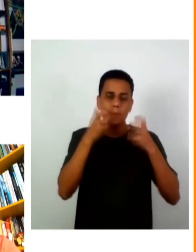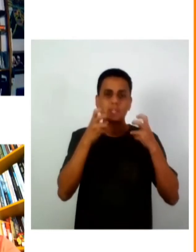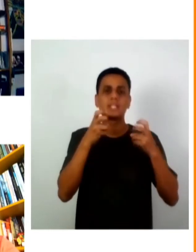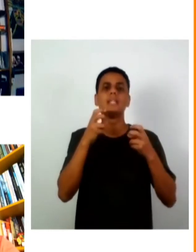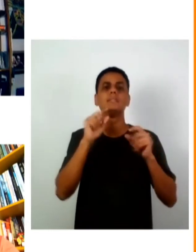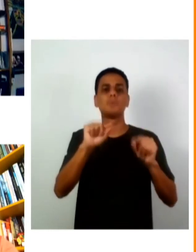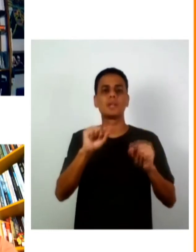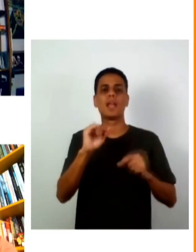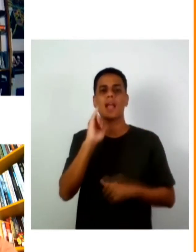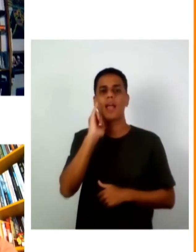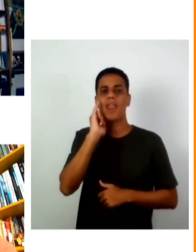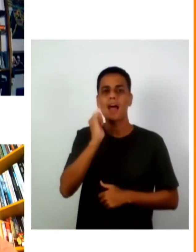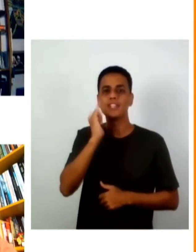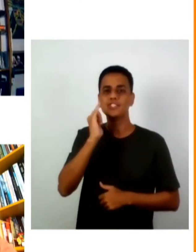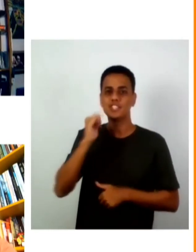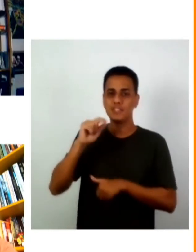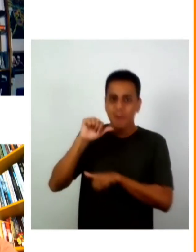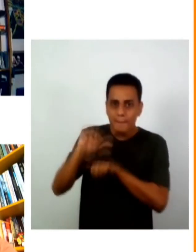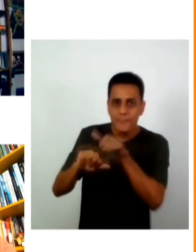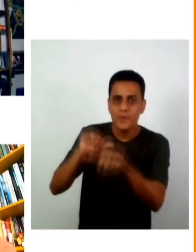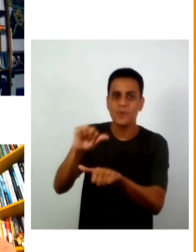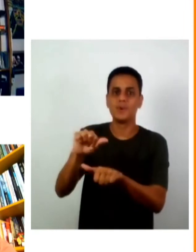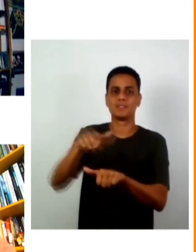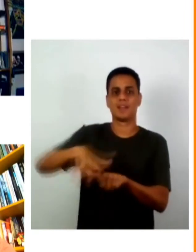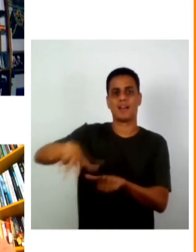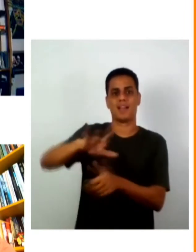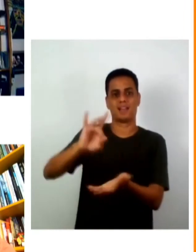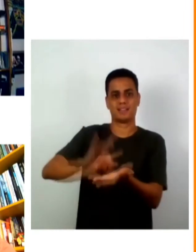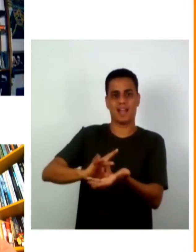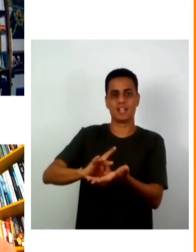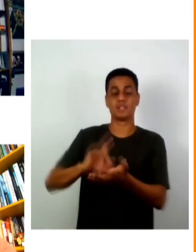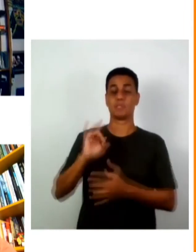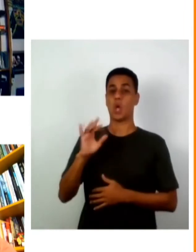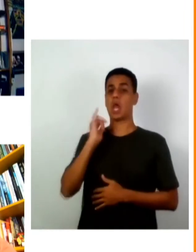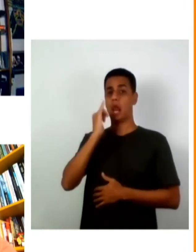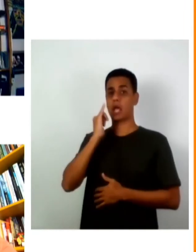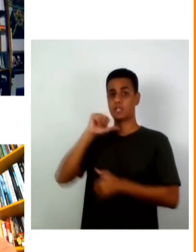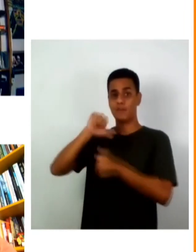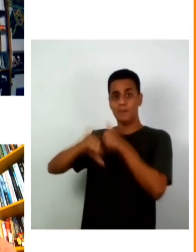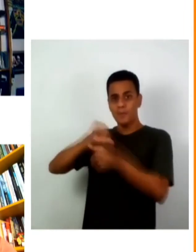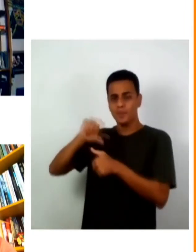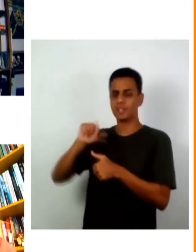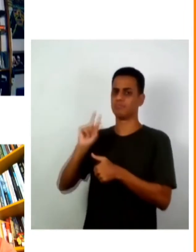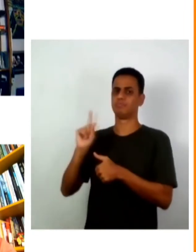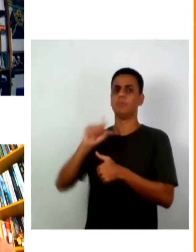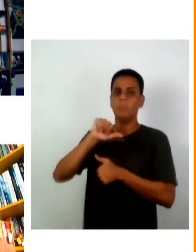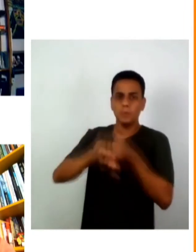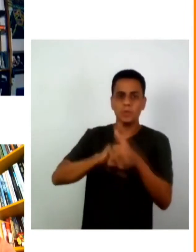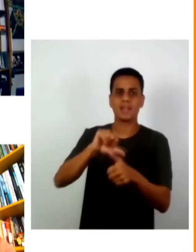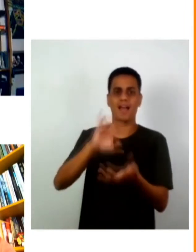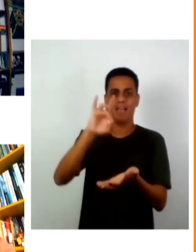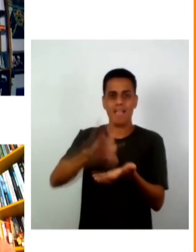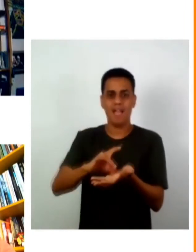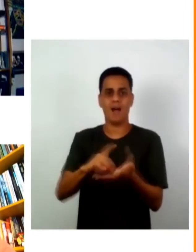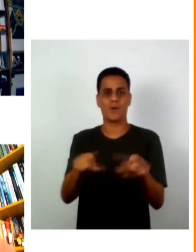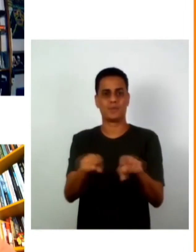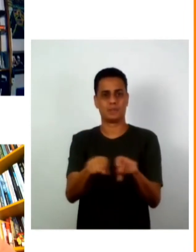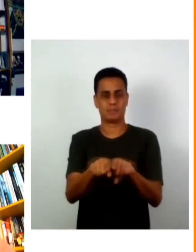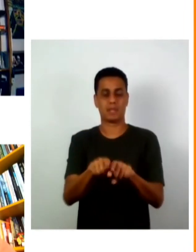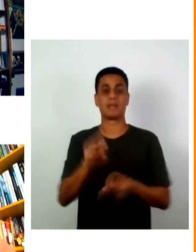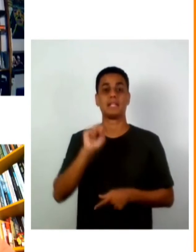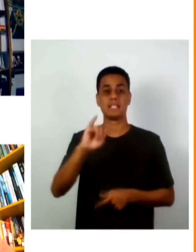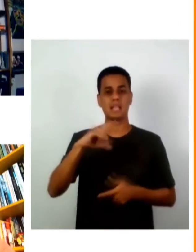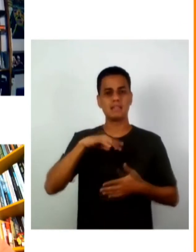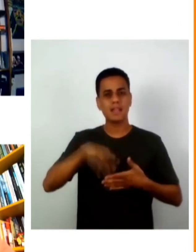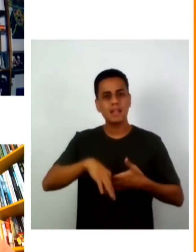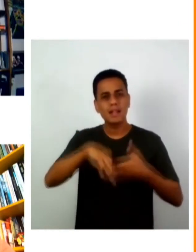narrativas para mudar a realidade não só mudar as narrativas mas também mudar as realidades mas também quando você tem